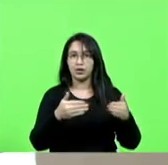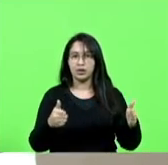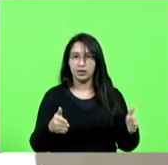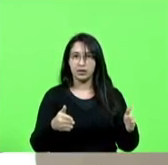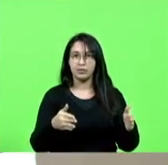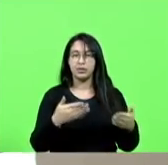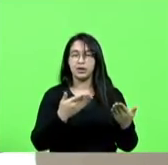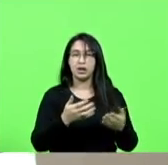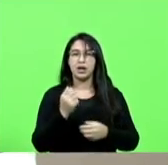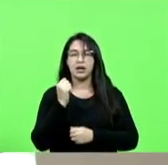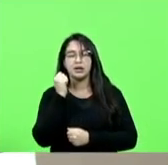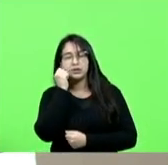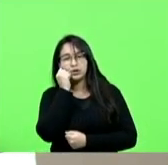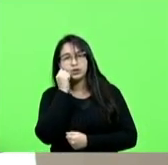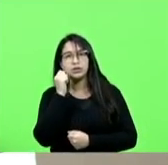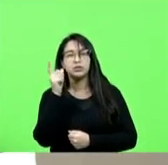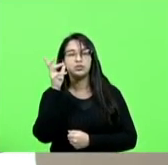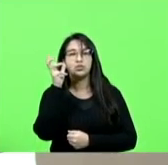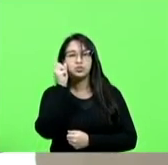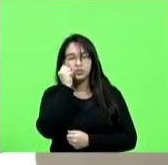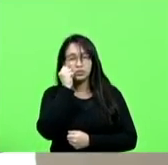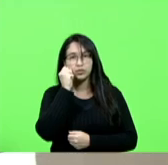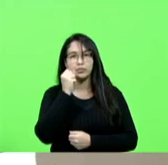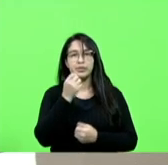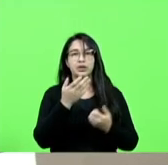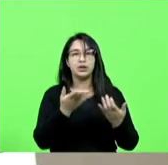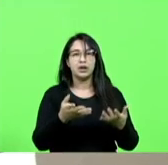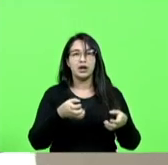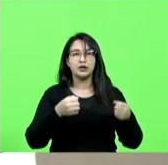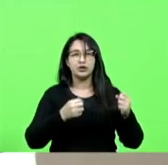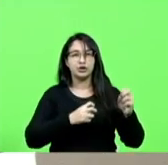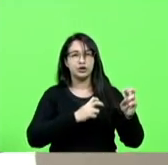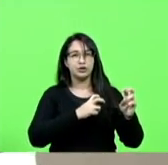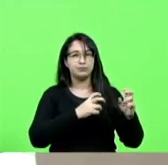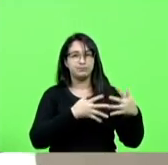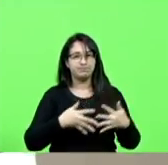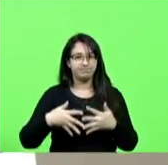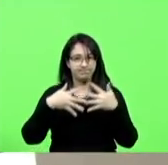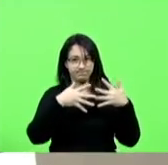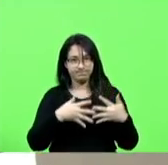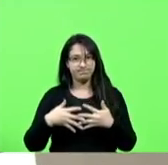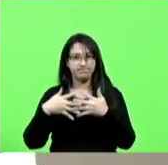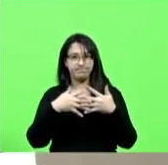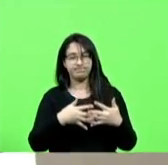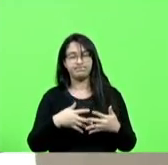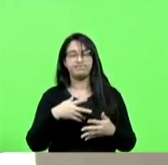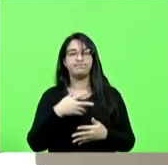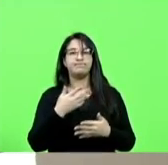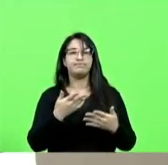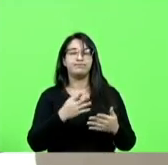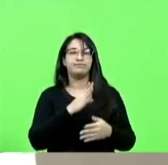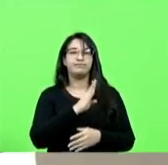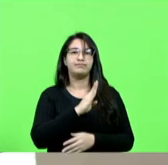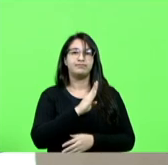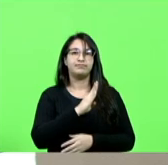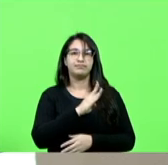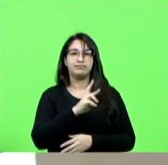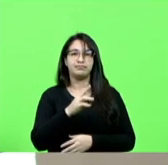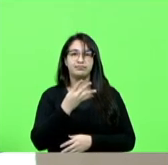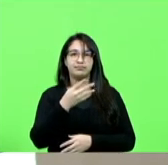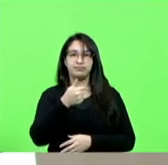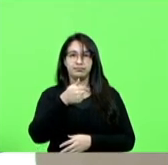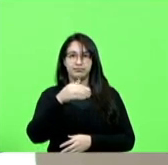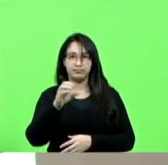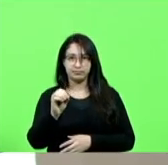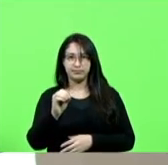pernoite de motoristas no posto de fiscalização desativado na rodovia BR 470. Em discussão. Não havendo quem queira discutir.